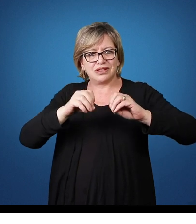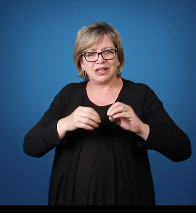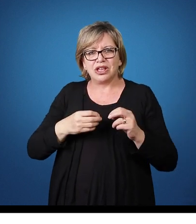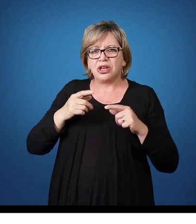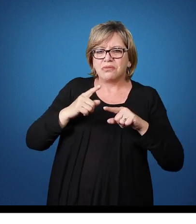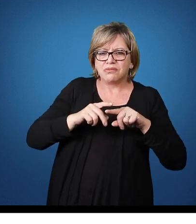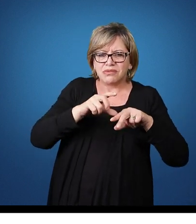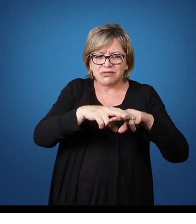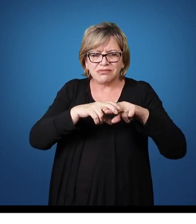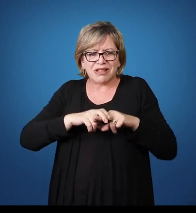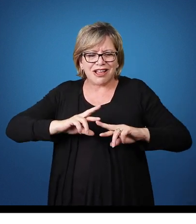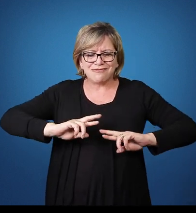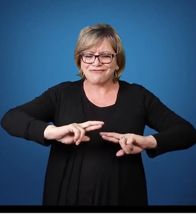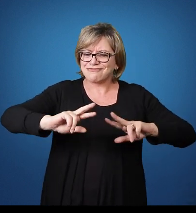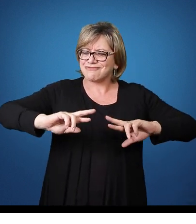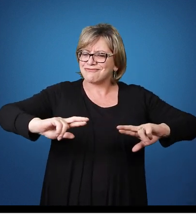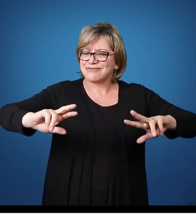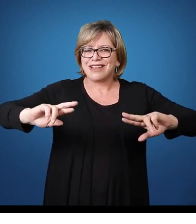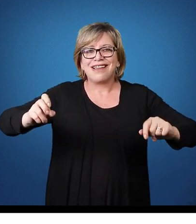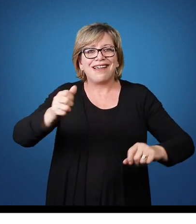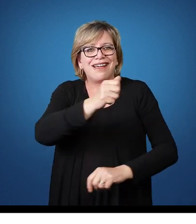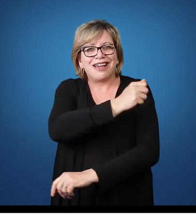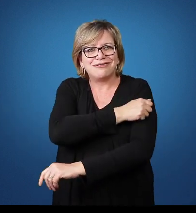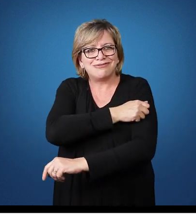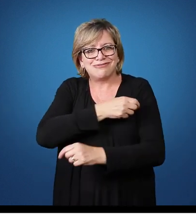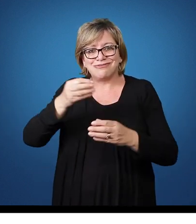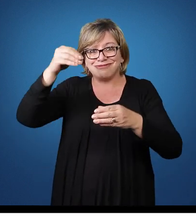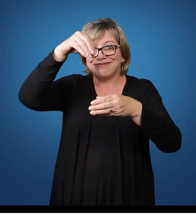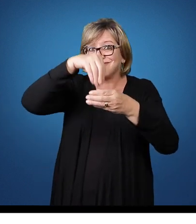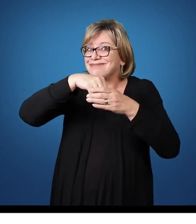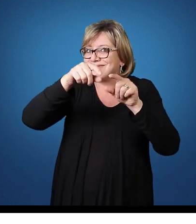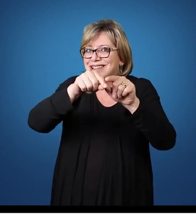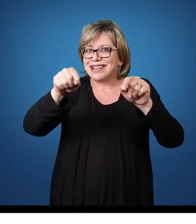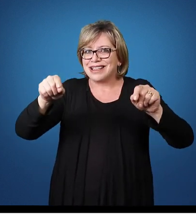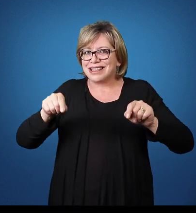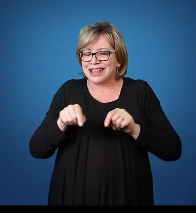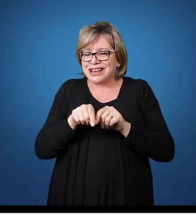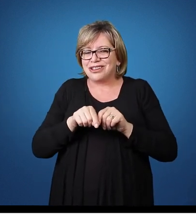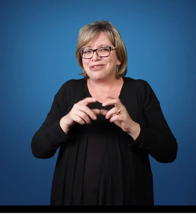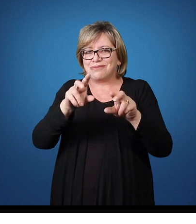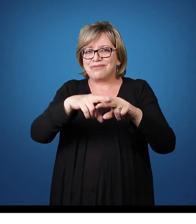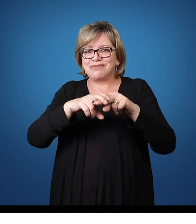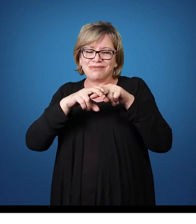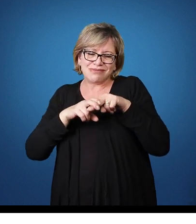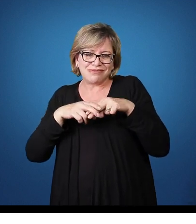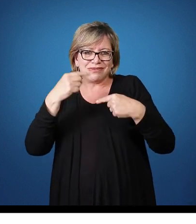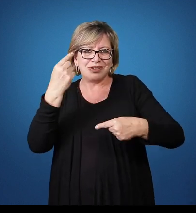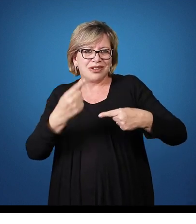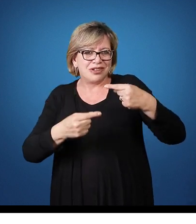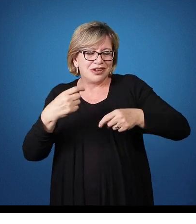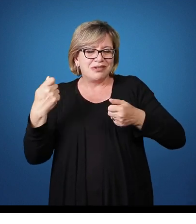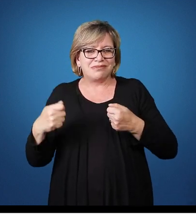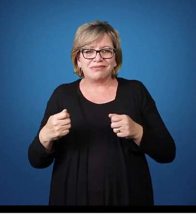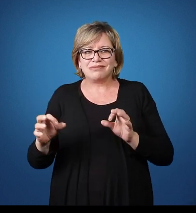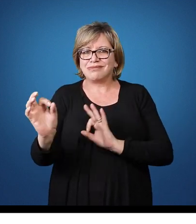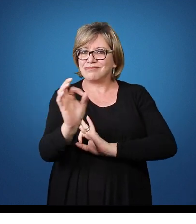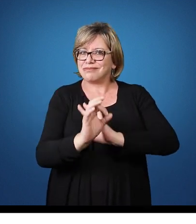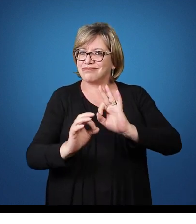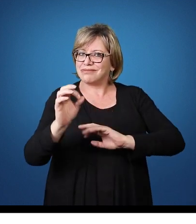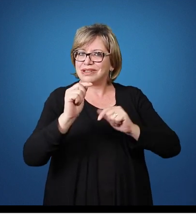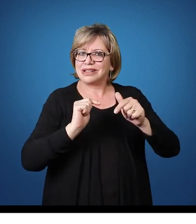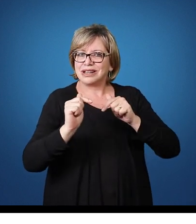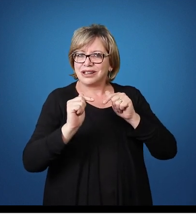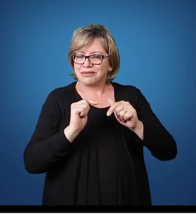grande diversidade de alunos Isso se torna um grande desafio para o professor Organizar um trabalho de forma que ele Possa